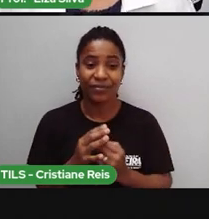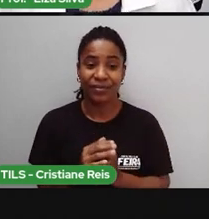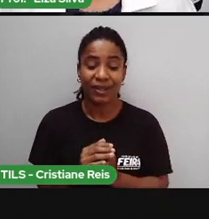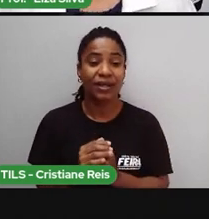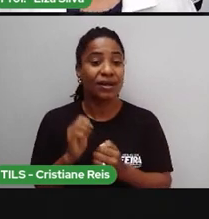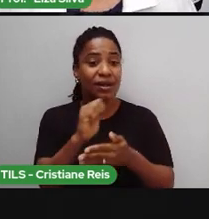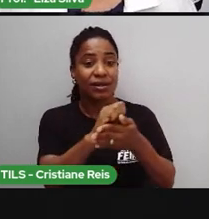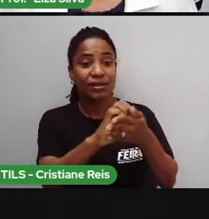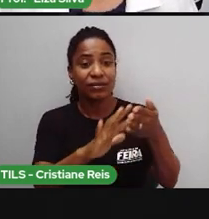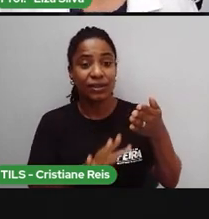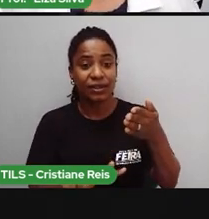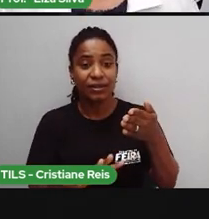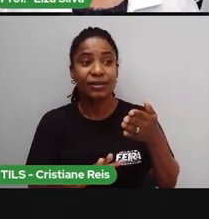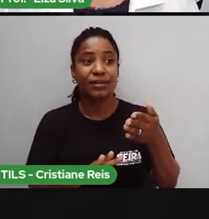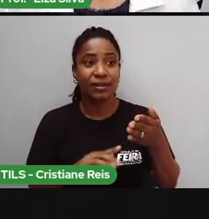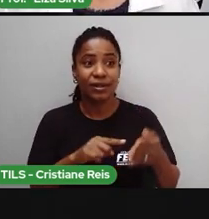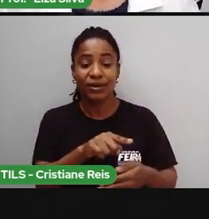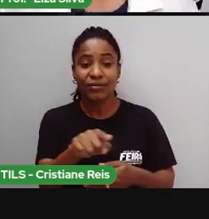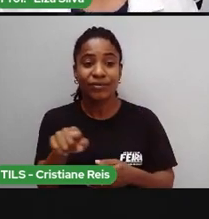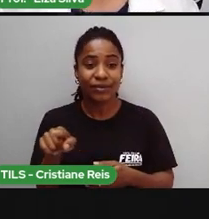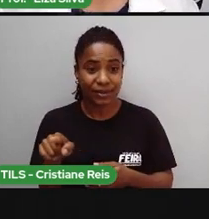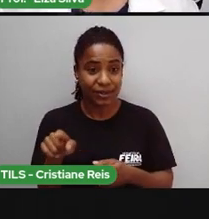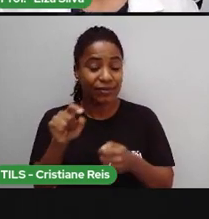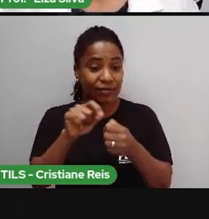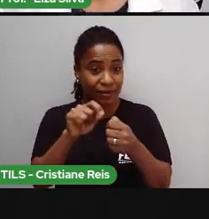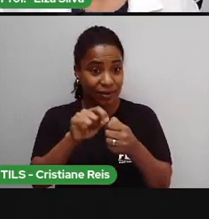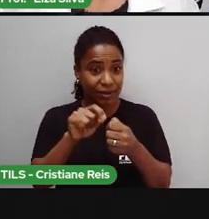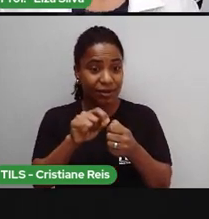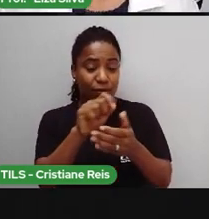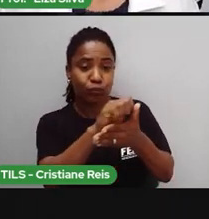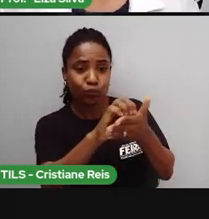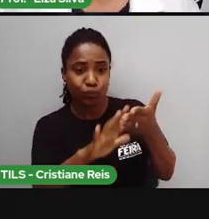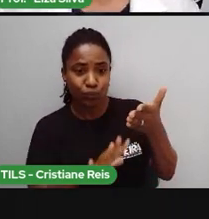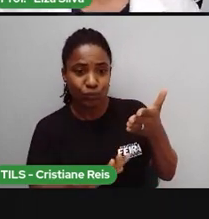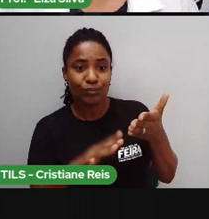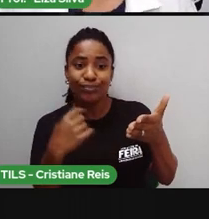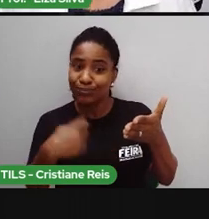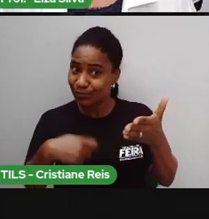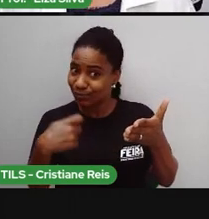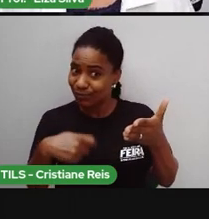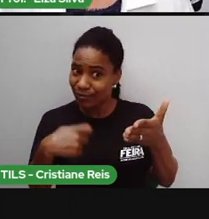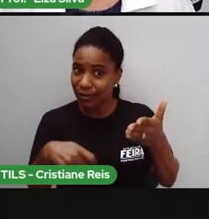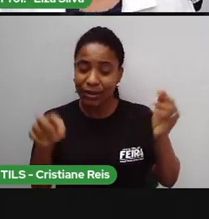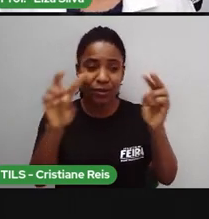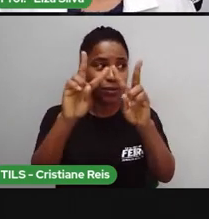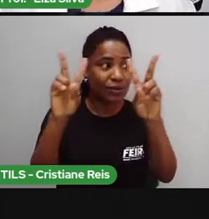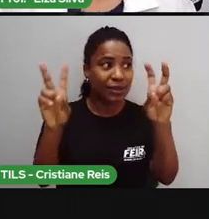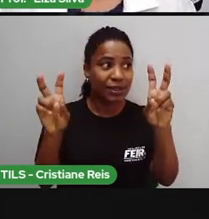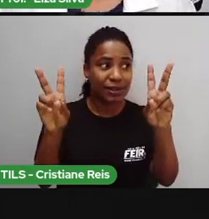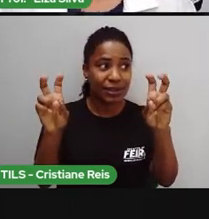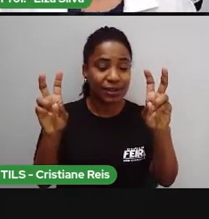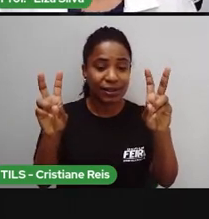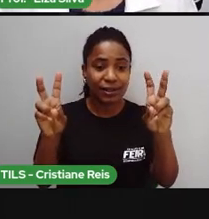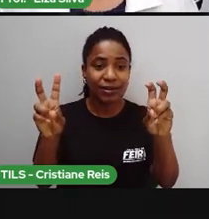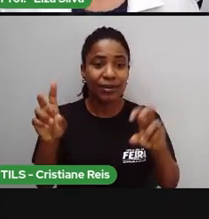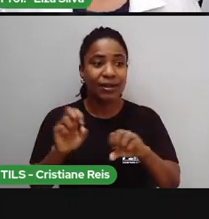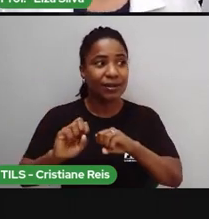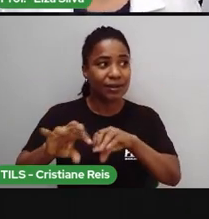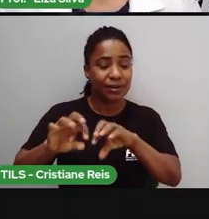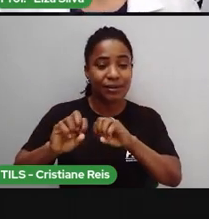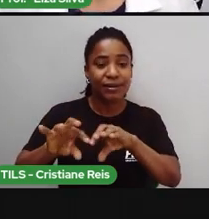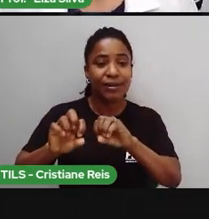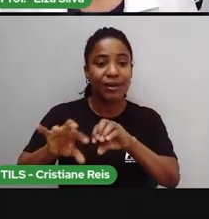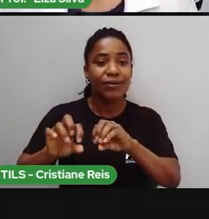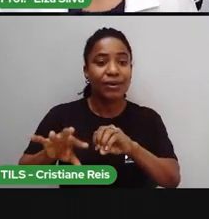atividade que eu gostaria que vocês realizassem para revisar o tema de nossa aula. na